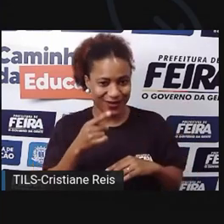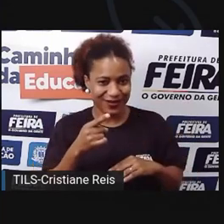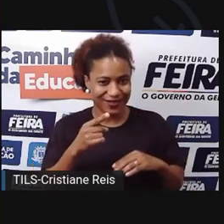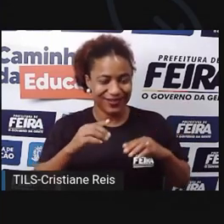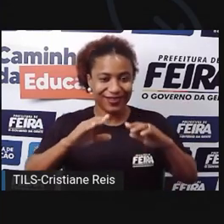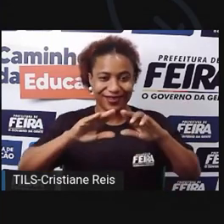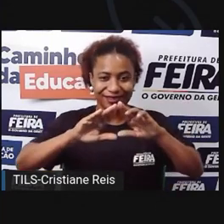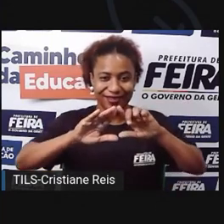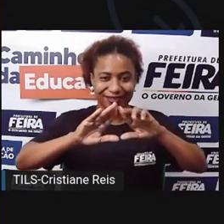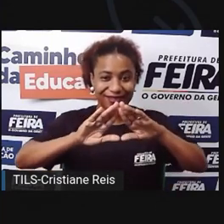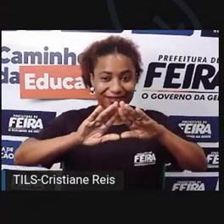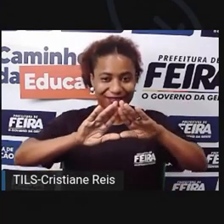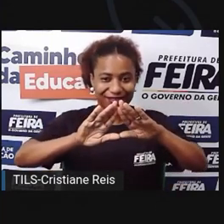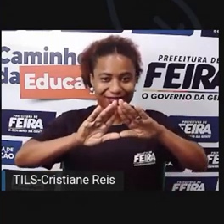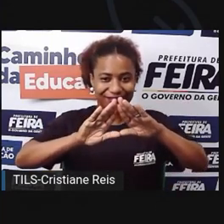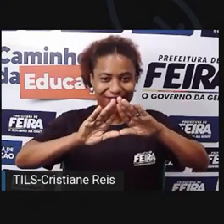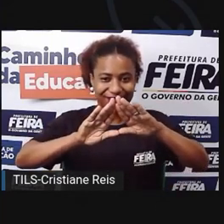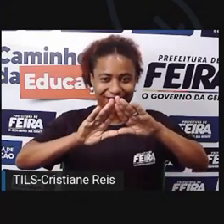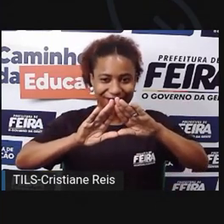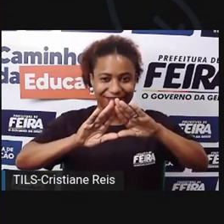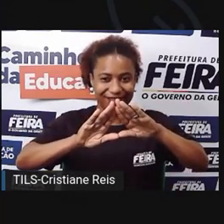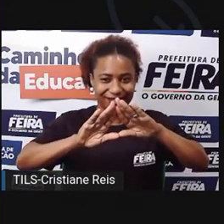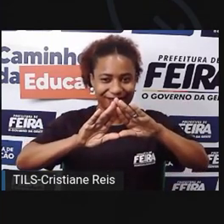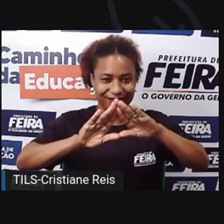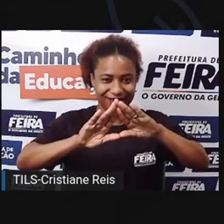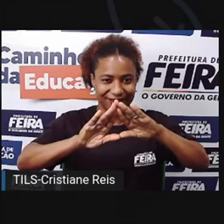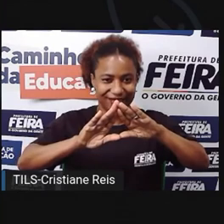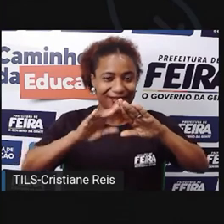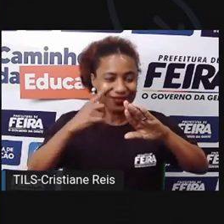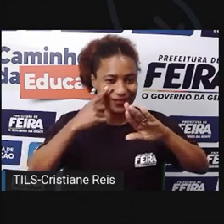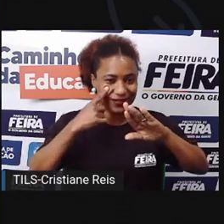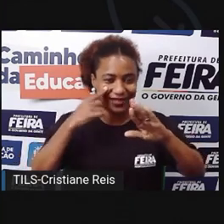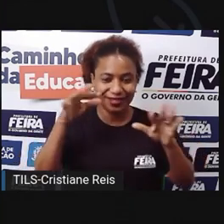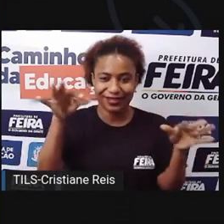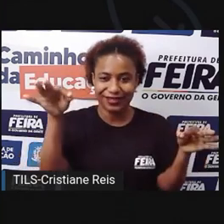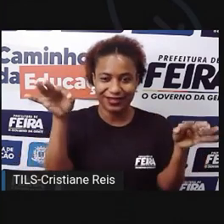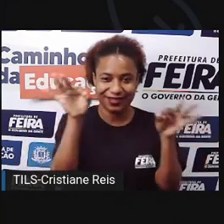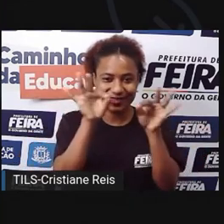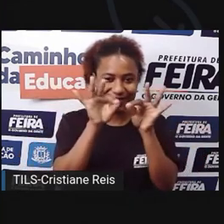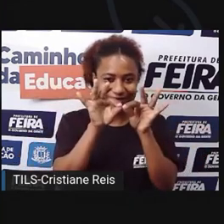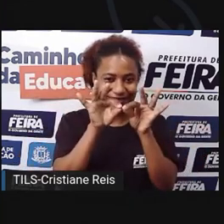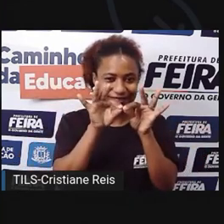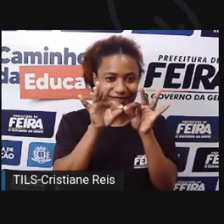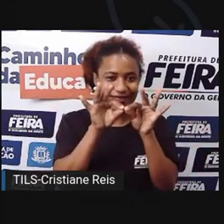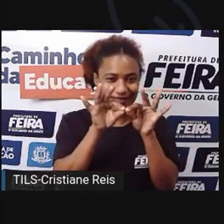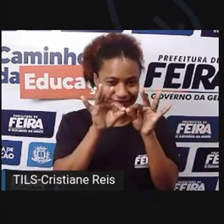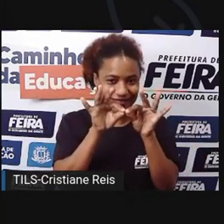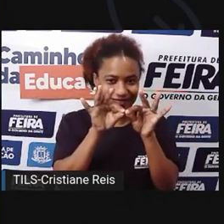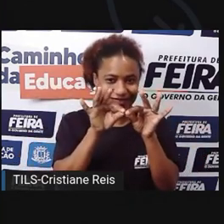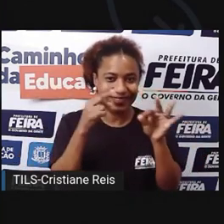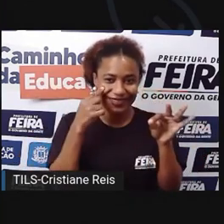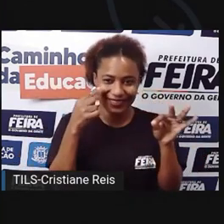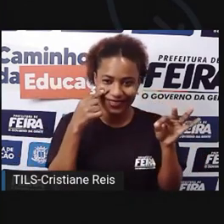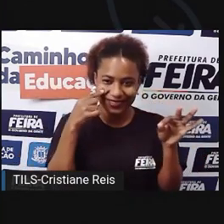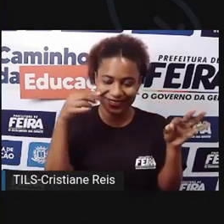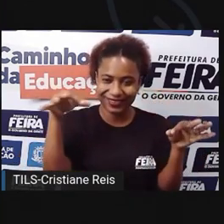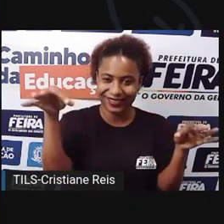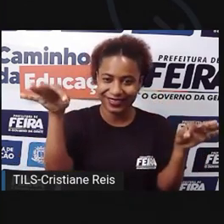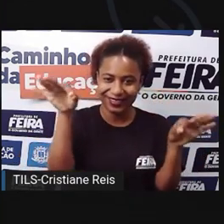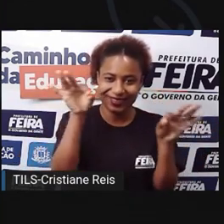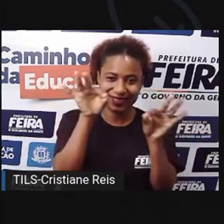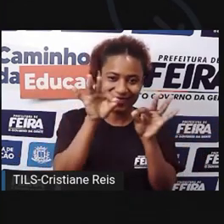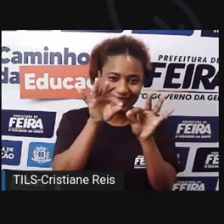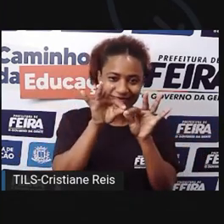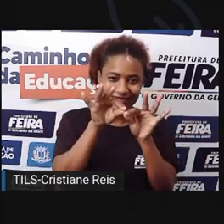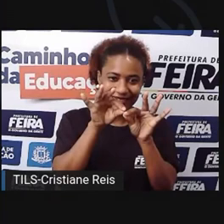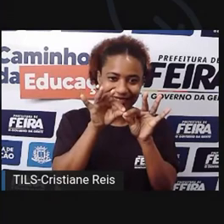Deixa eu deixar assim. A gente une essa ponta a essa aqui, formando um